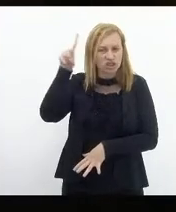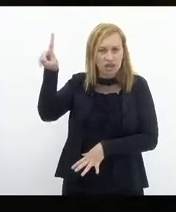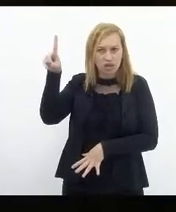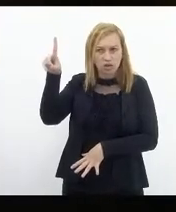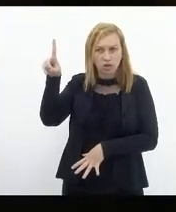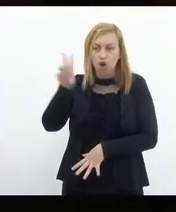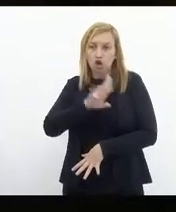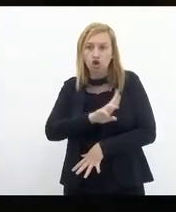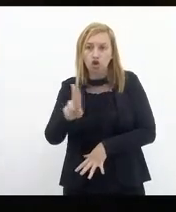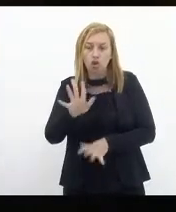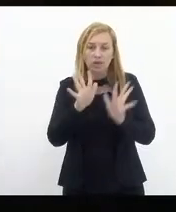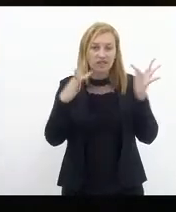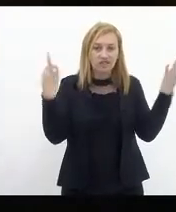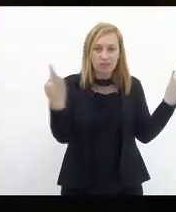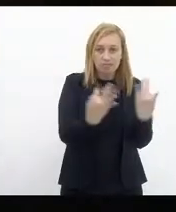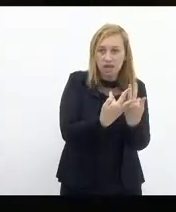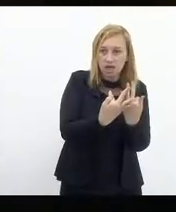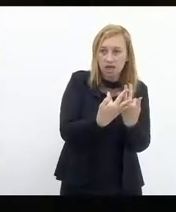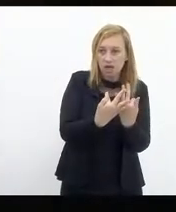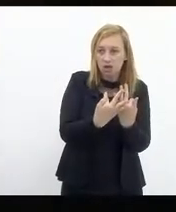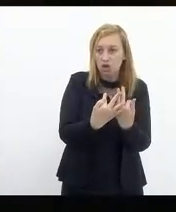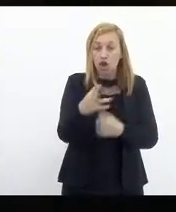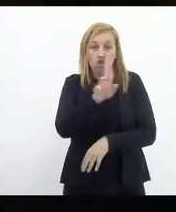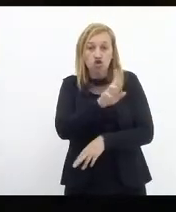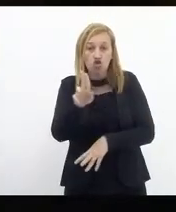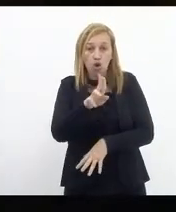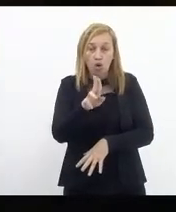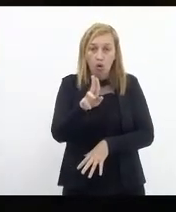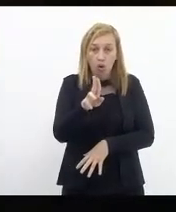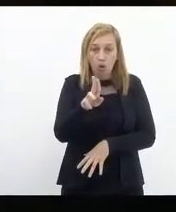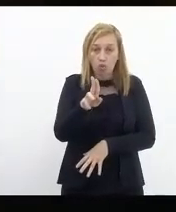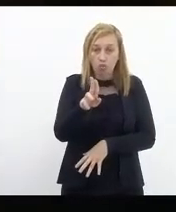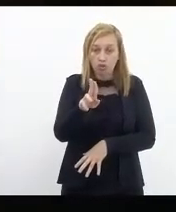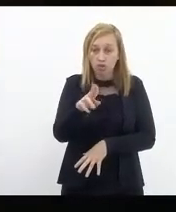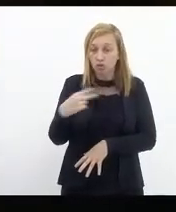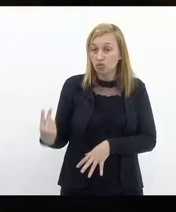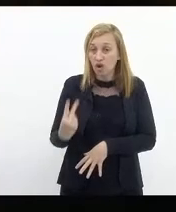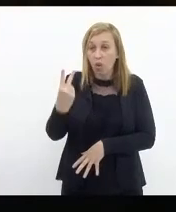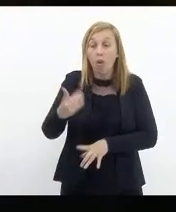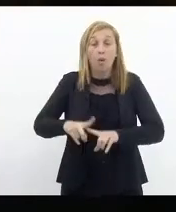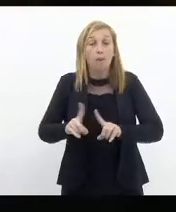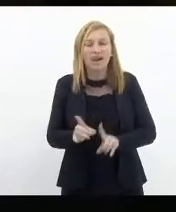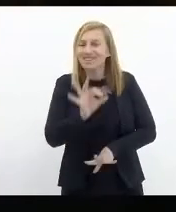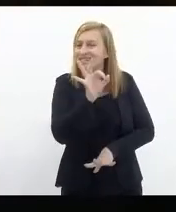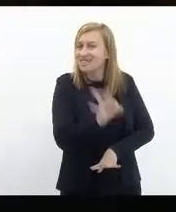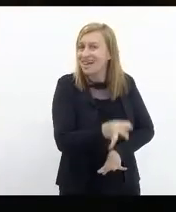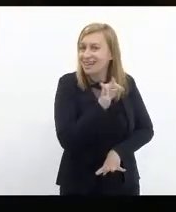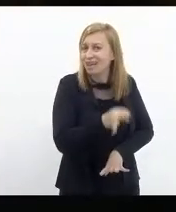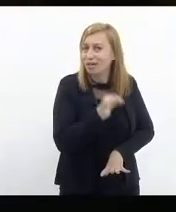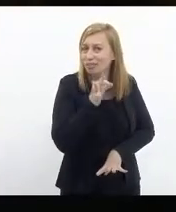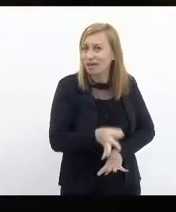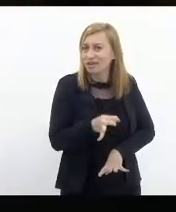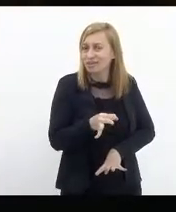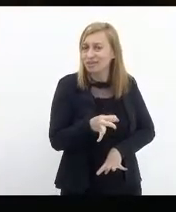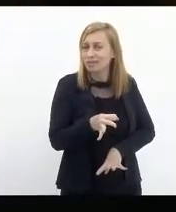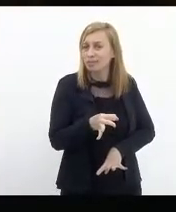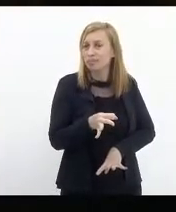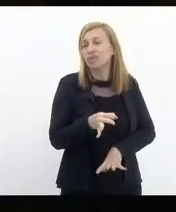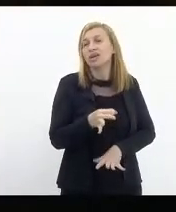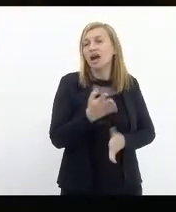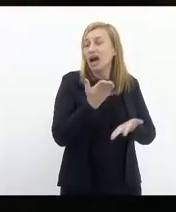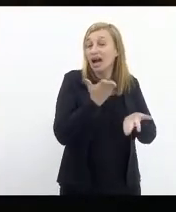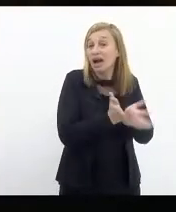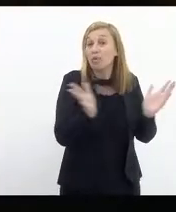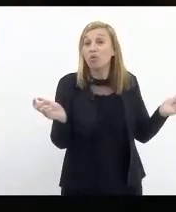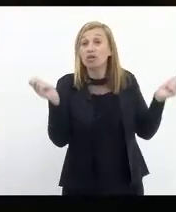vem falar em nome da família, em nome da moral e dos bons costumes, mas efetivamente acaba com a